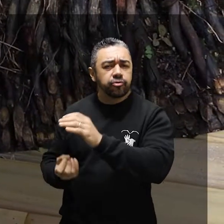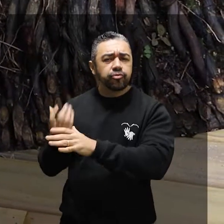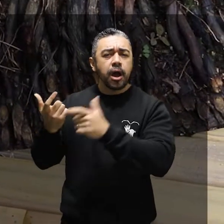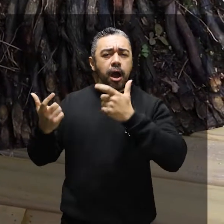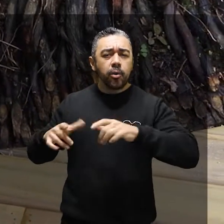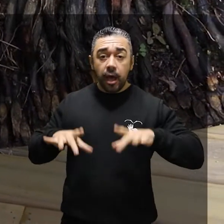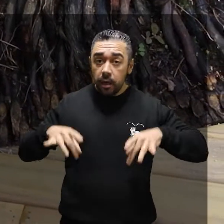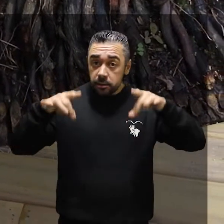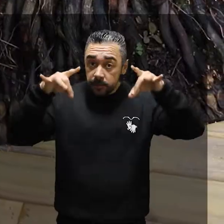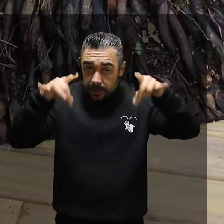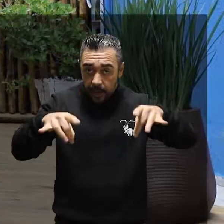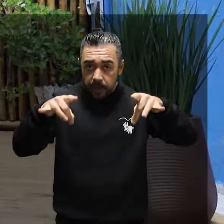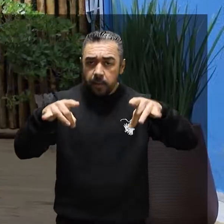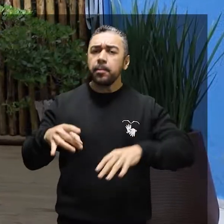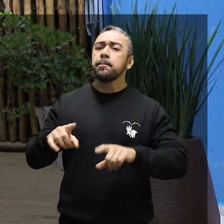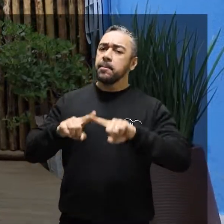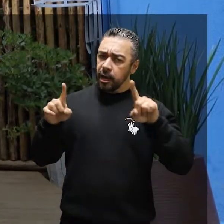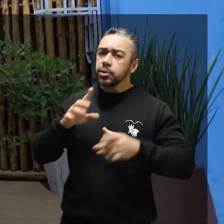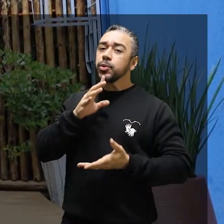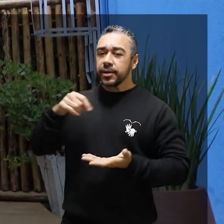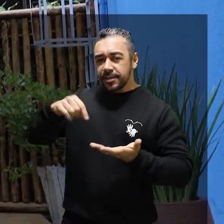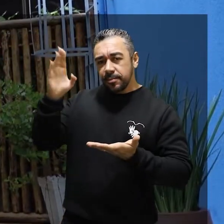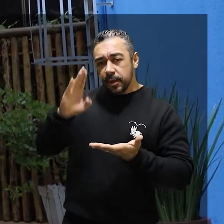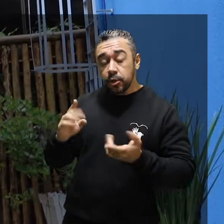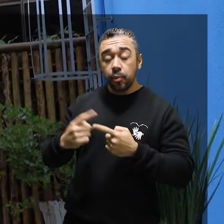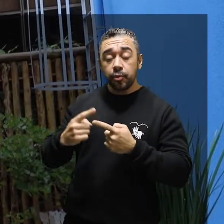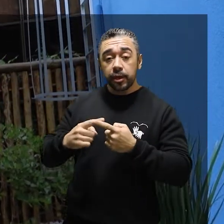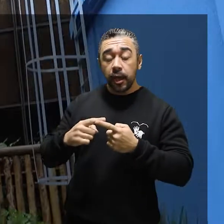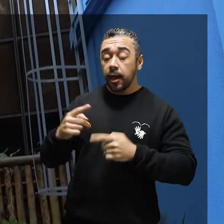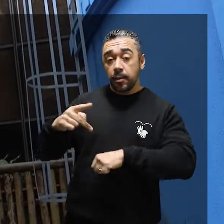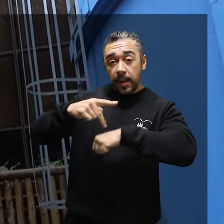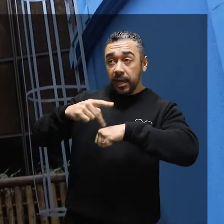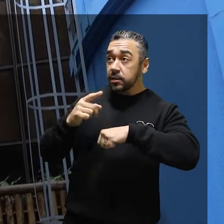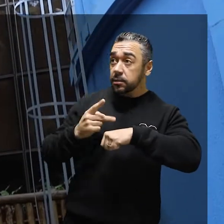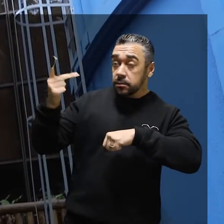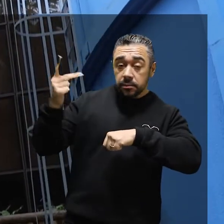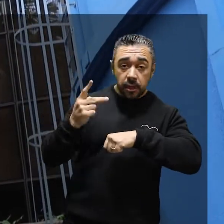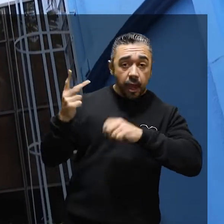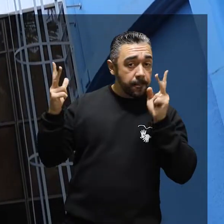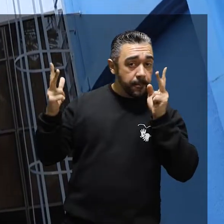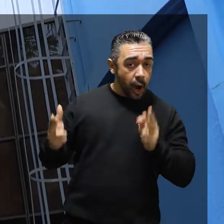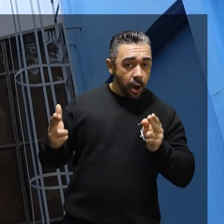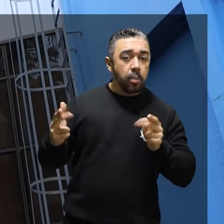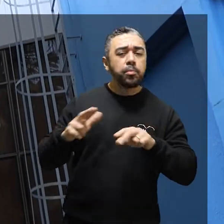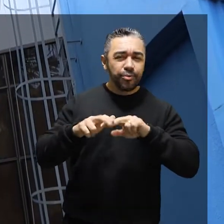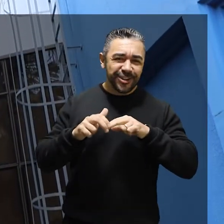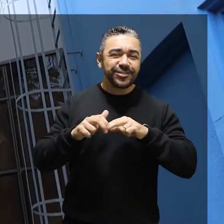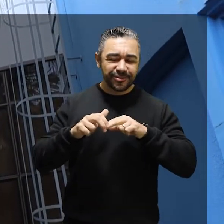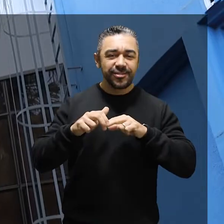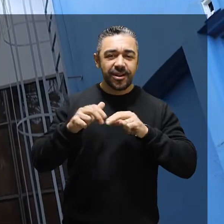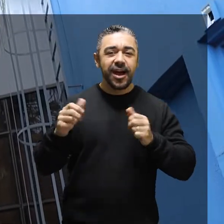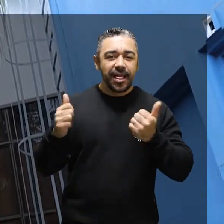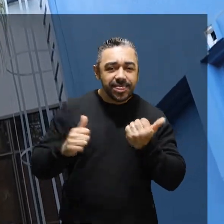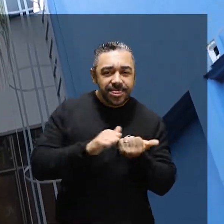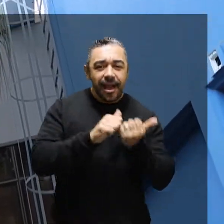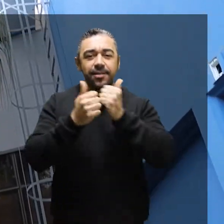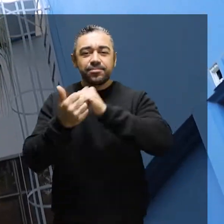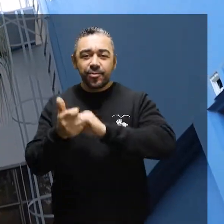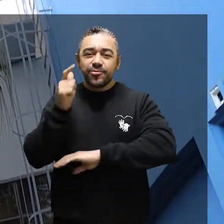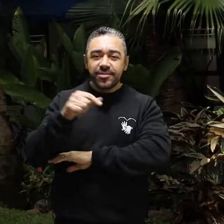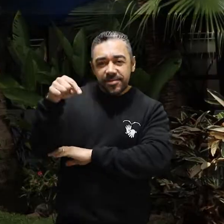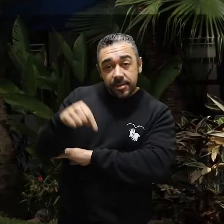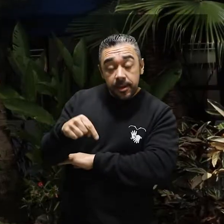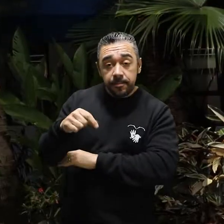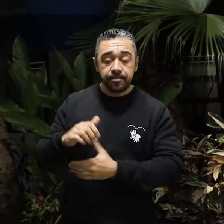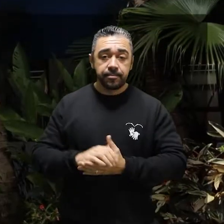origem australiana e bastante conhecida aqui no Brasil. Como os climas dos dois países são parecidos, ela se adaptou bem por